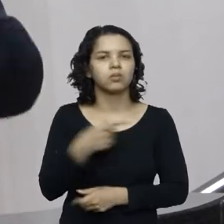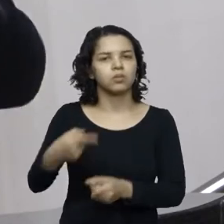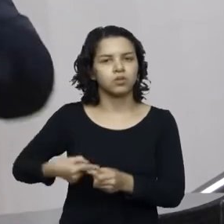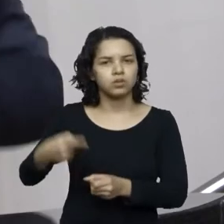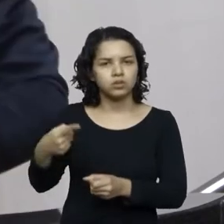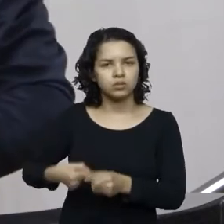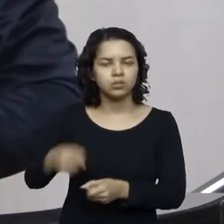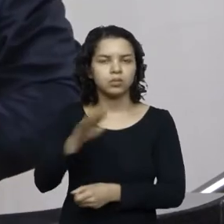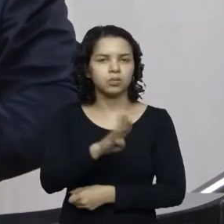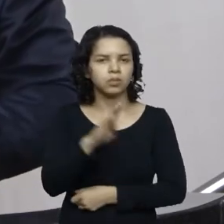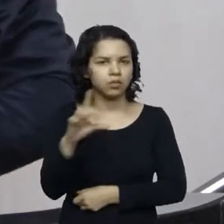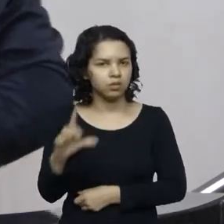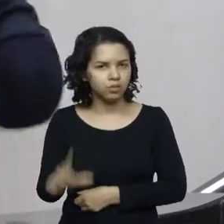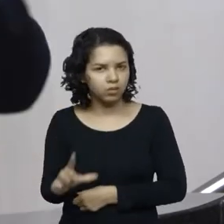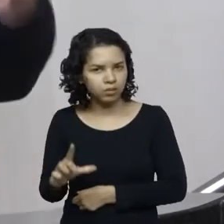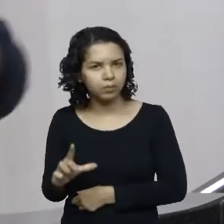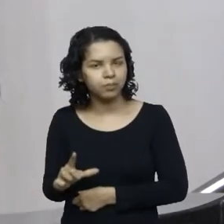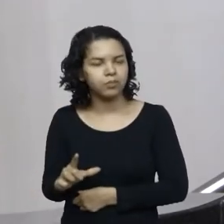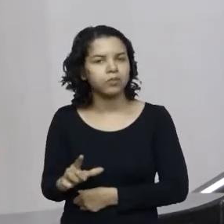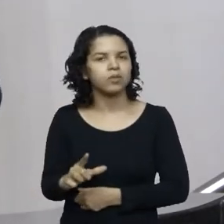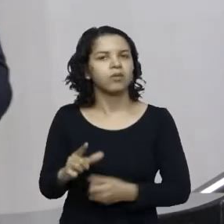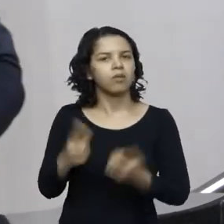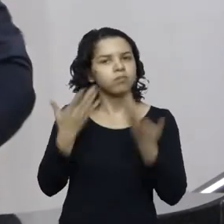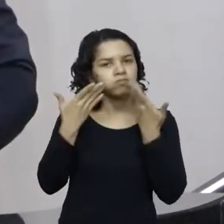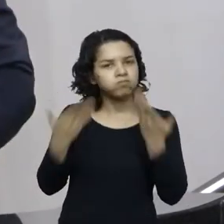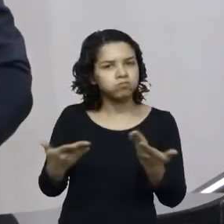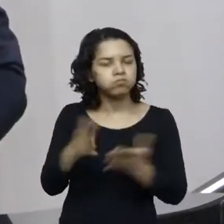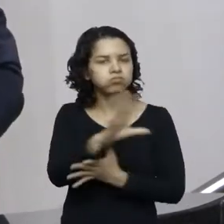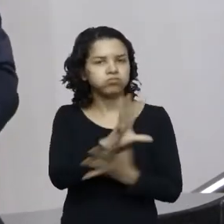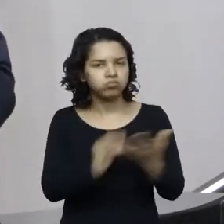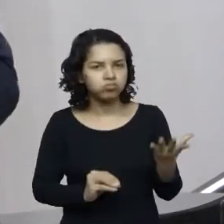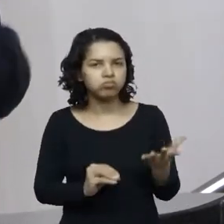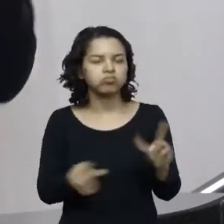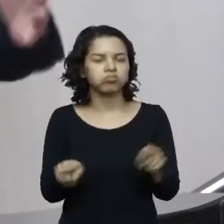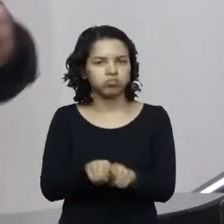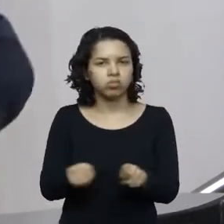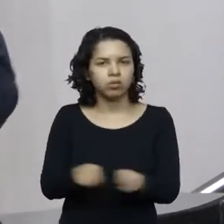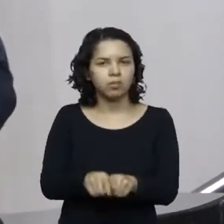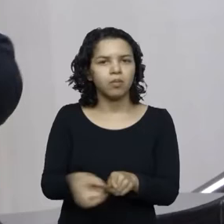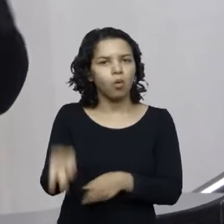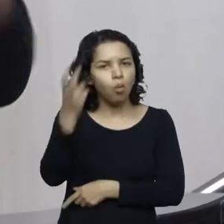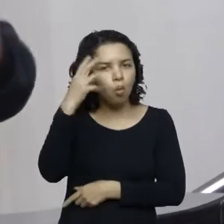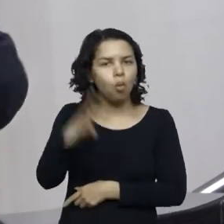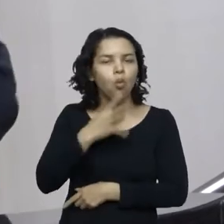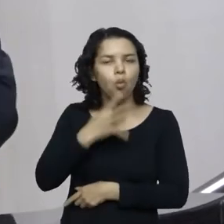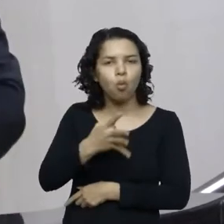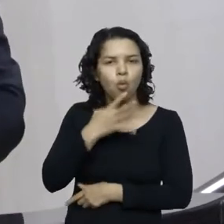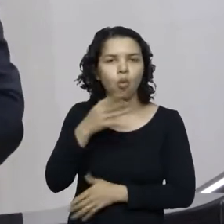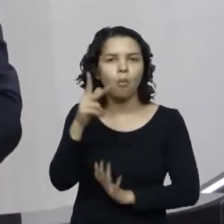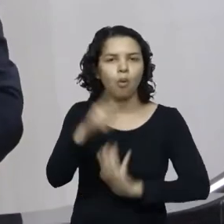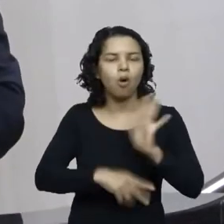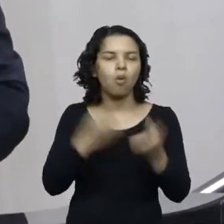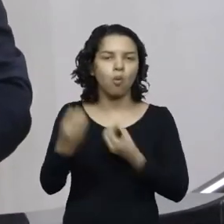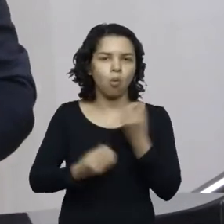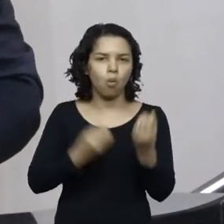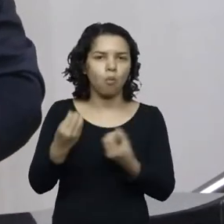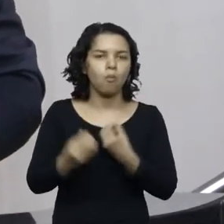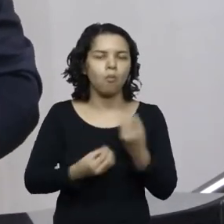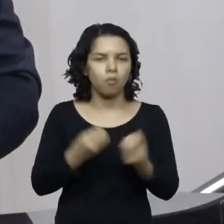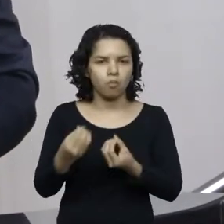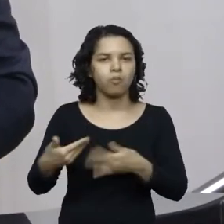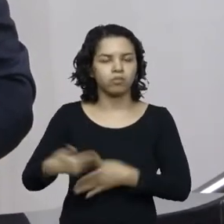de Blumenau, a Câmara de Vereadores de Blumenau, para se espelhar, para buscar, inclusive, conhecer o projeto, como funciona, enfim, para poder também levar